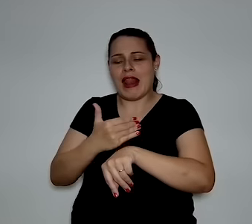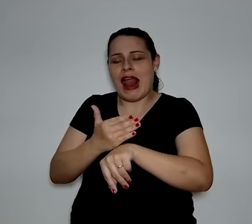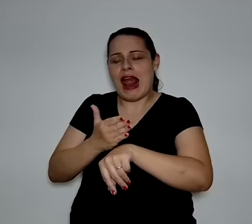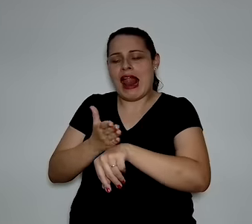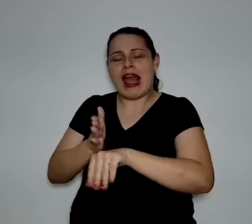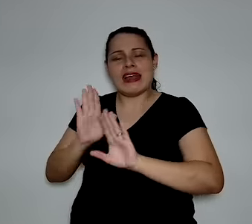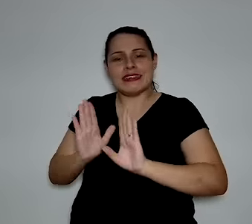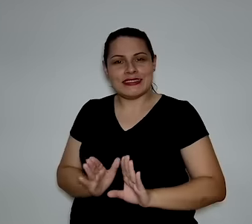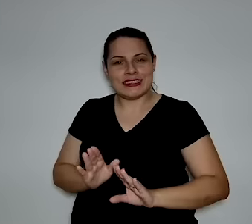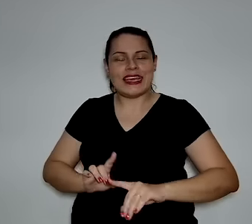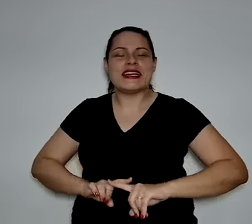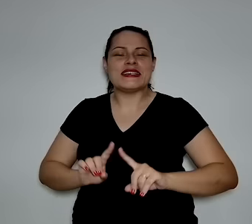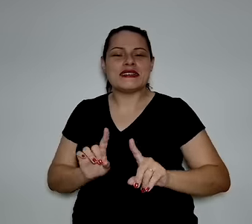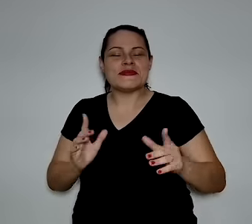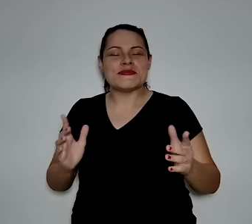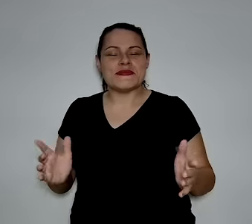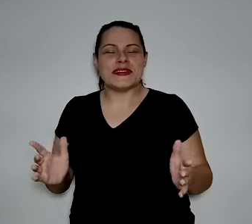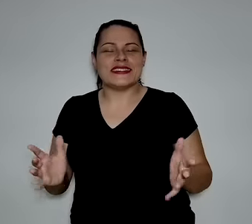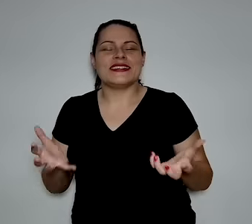já estouramos, né?